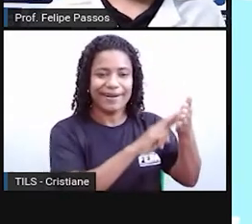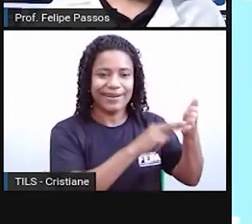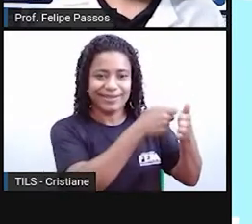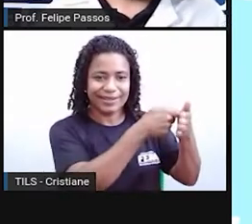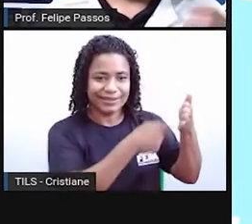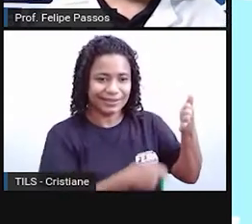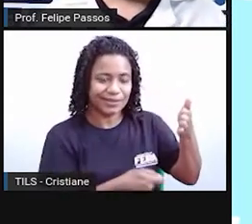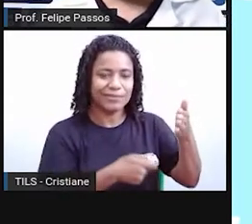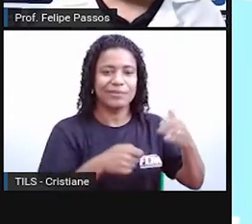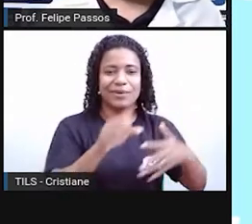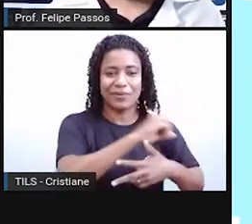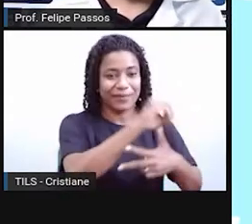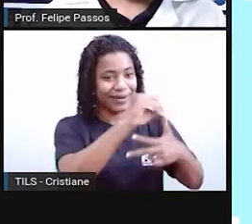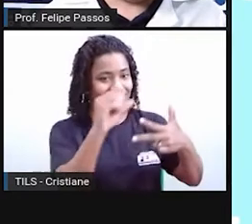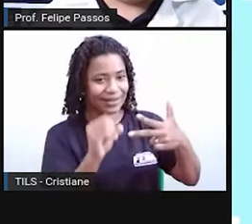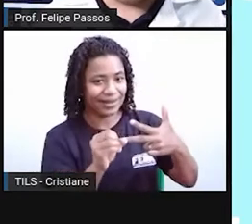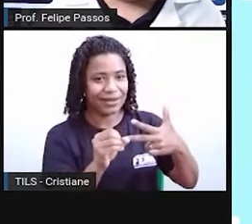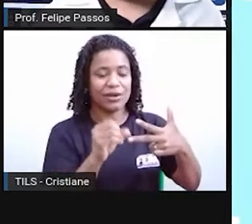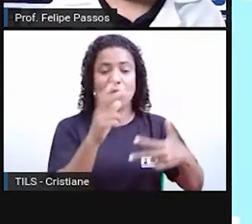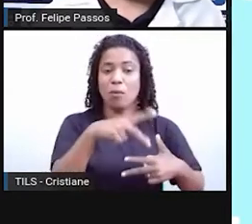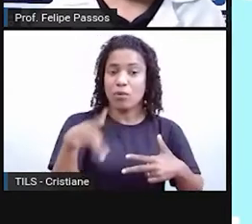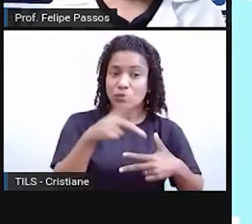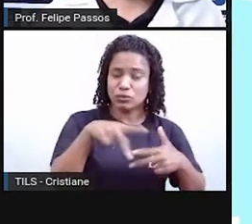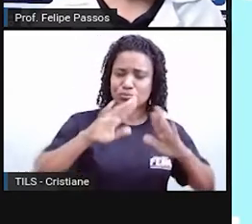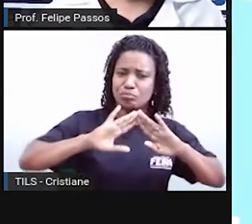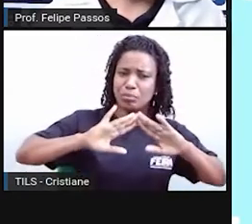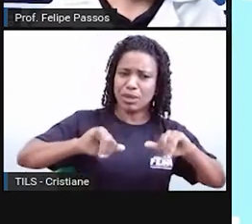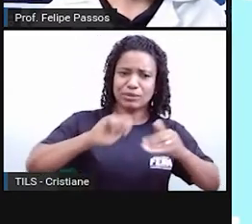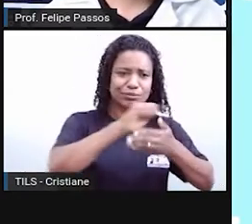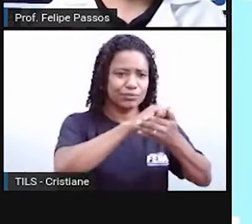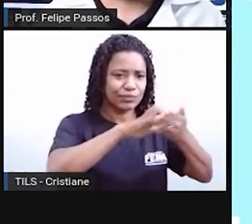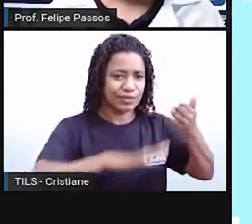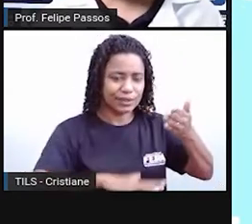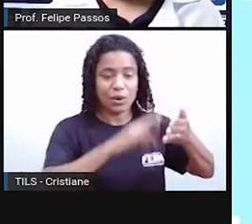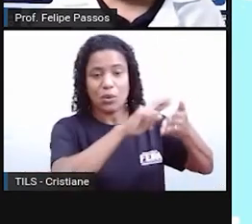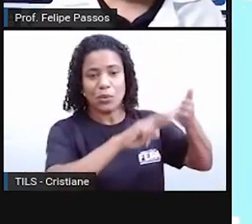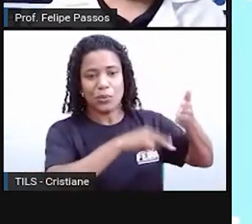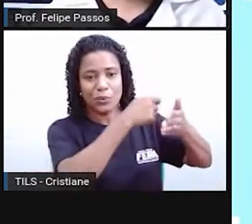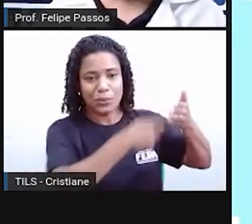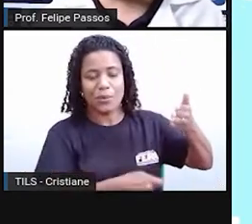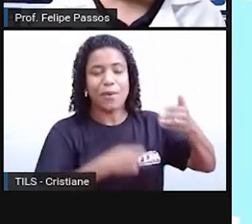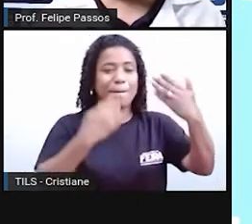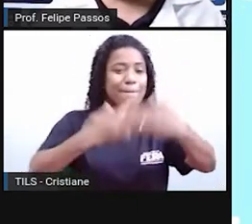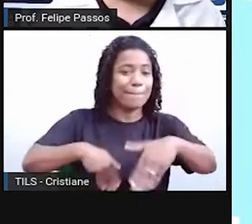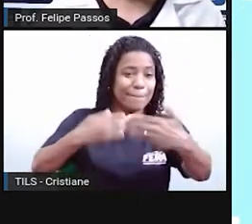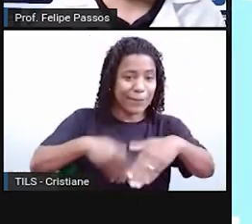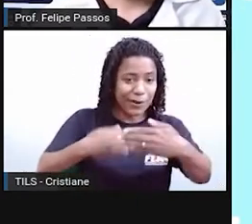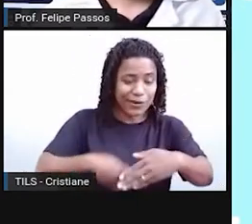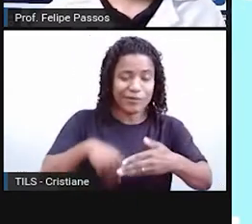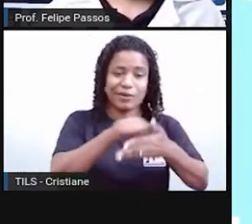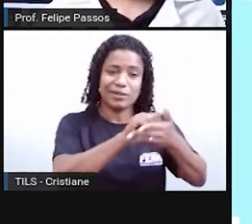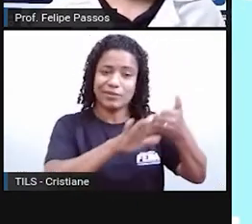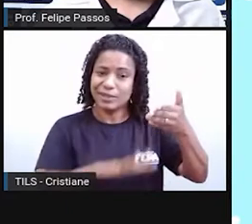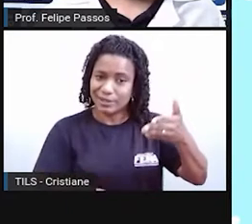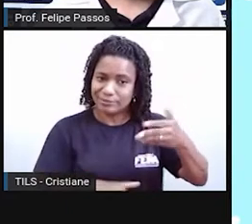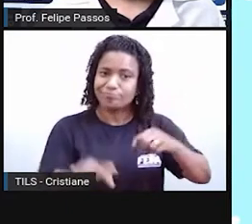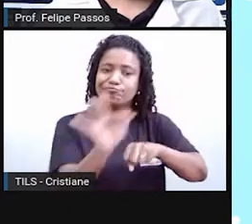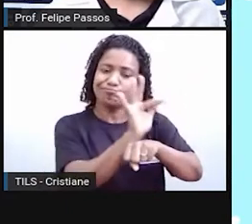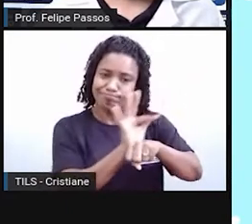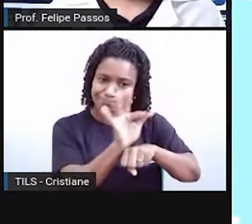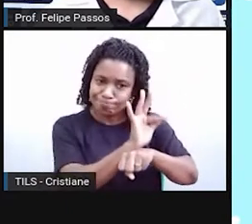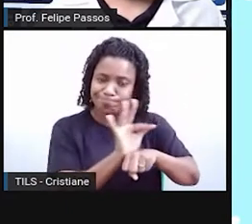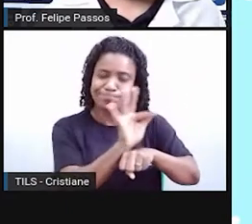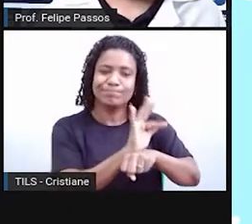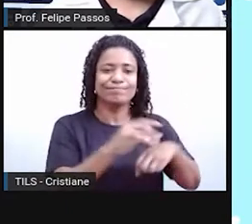o Enem, ou para o seu professor, que ele exigiu uma redação, responder uma prova, responder uma atividade, você vai usar a norma